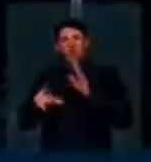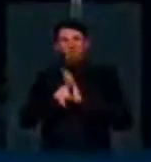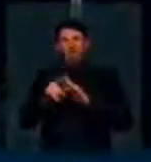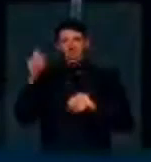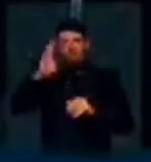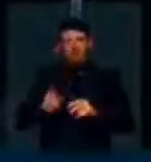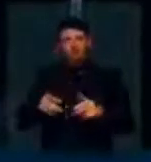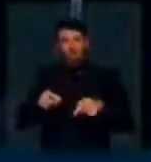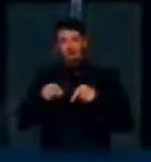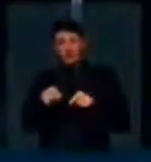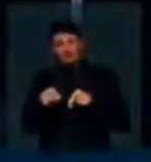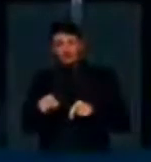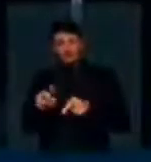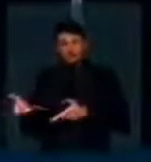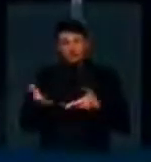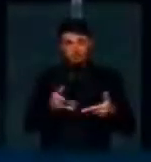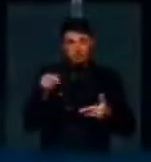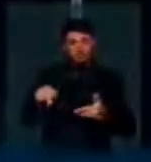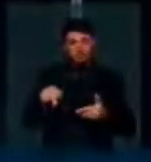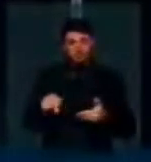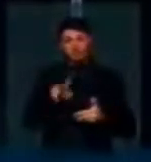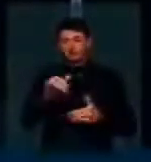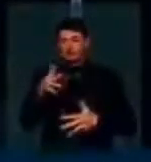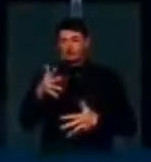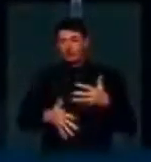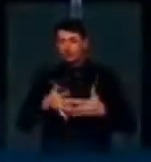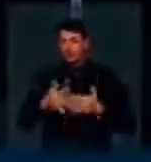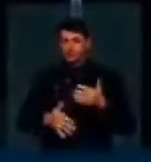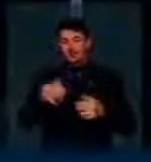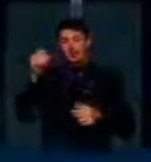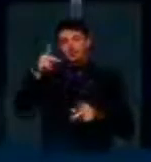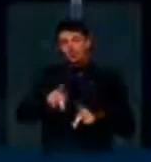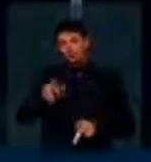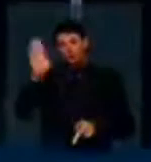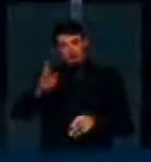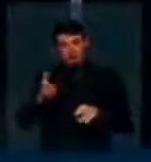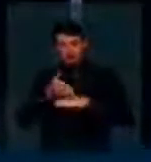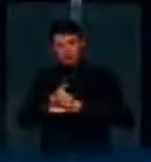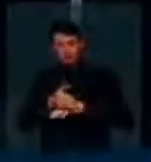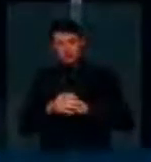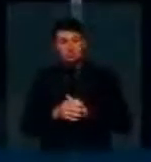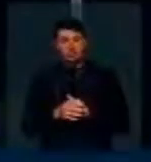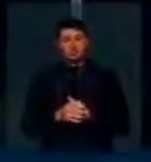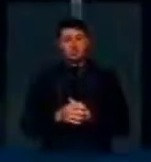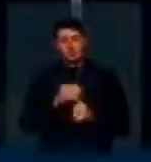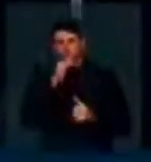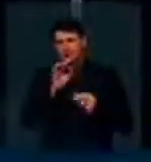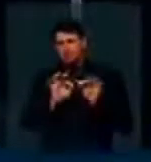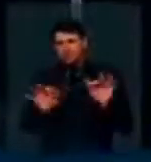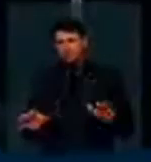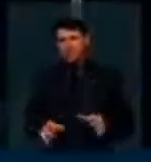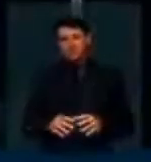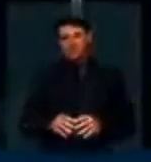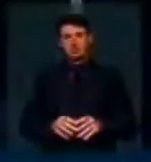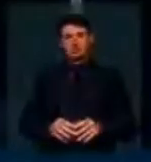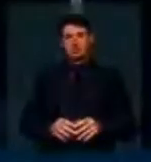Esse tipo de colocação aqui, certamente vai inibir que o brasileiro tenha acesso. Um exemplo simples, de repente